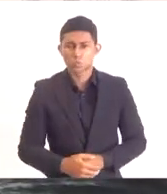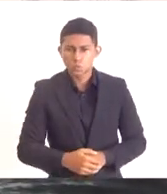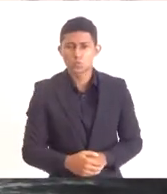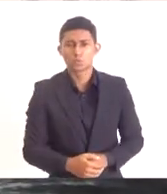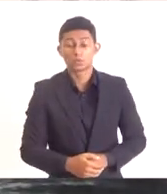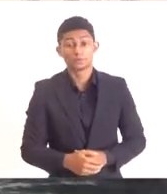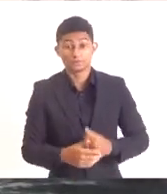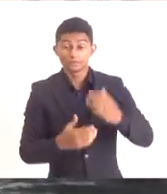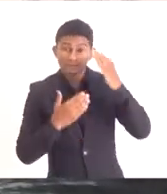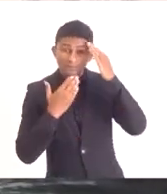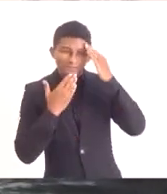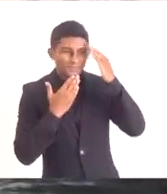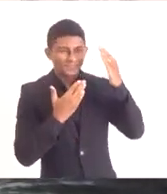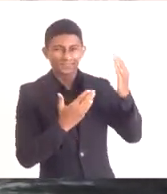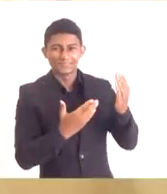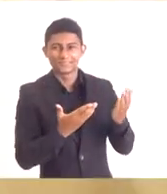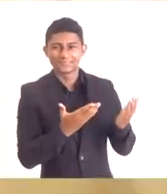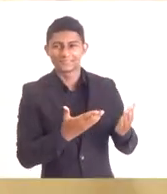Obrigado, Rodrigo.